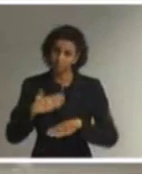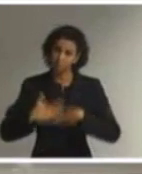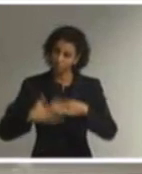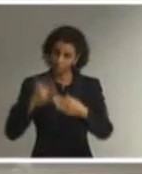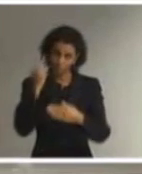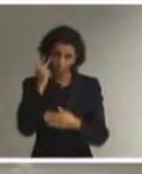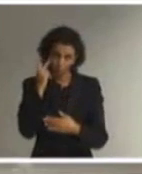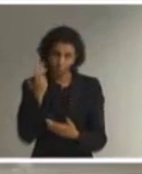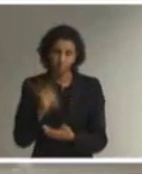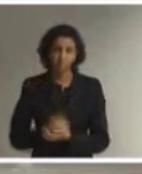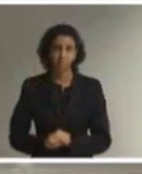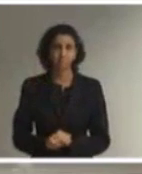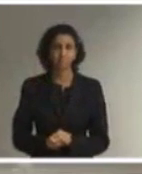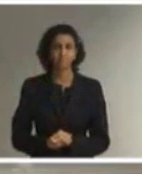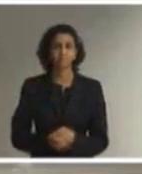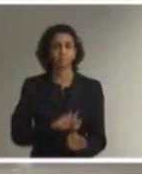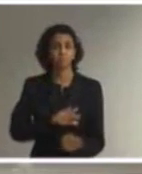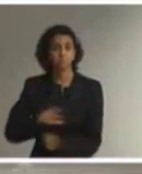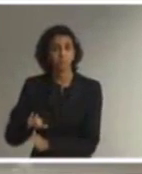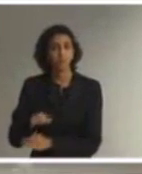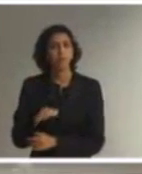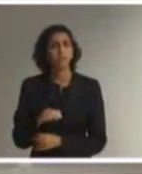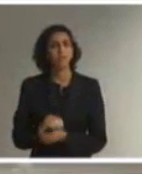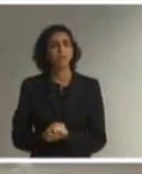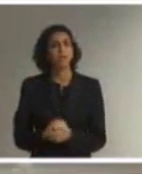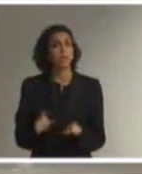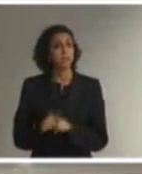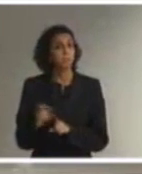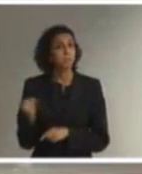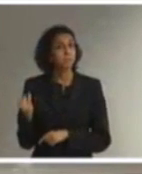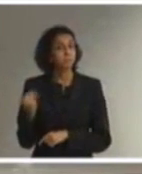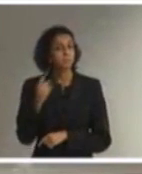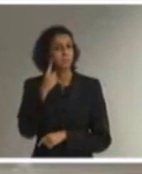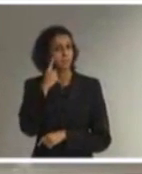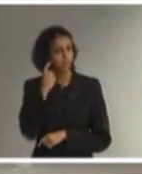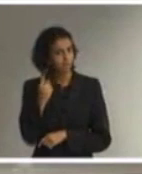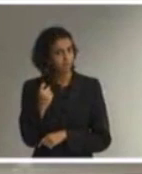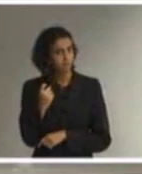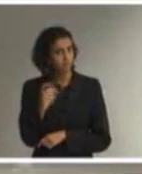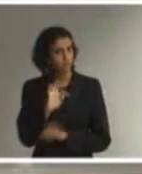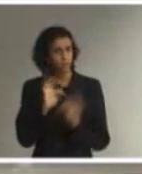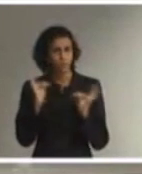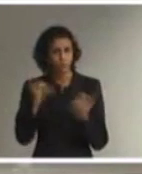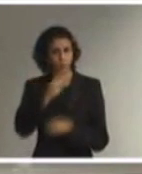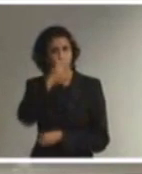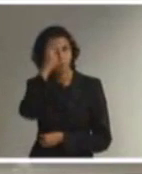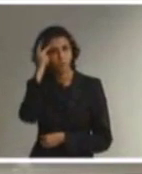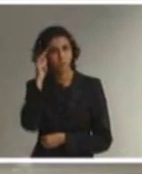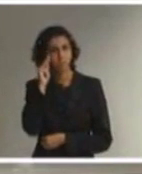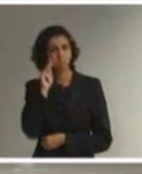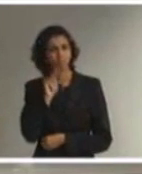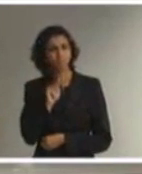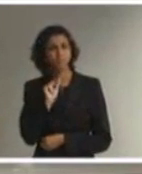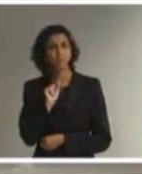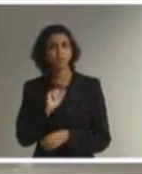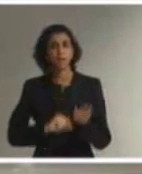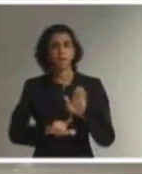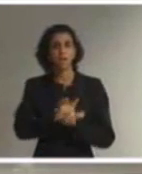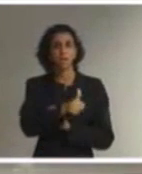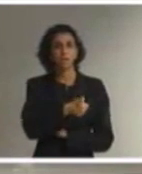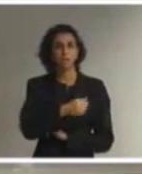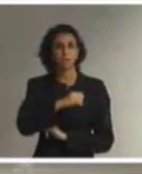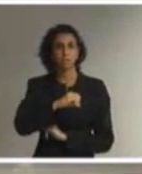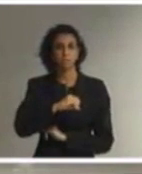extremamente interessante, que deve ser observado por todos, está a lei 10